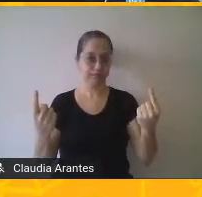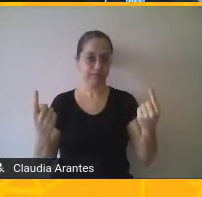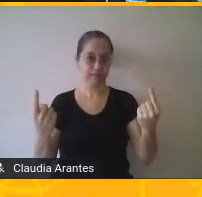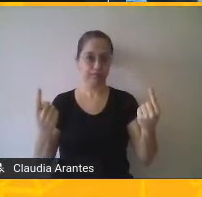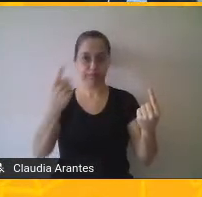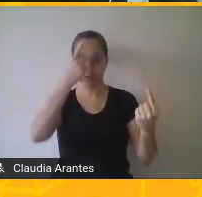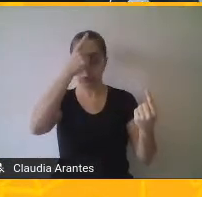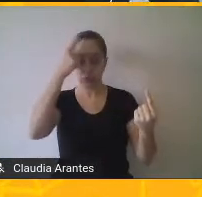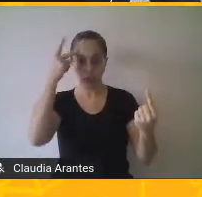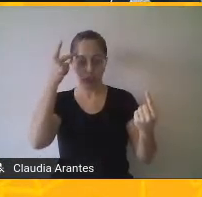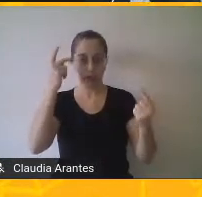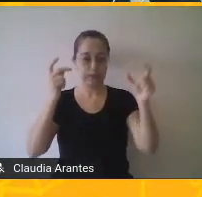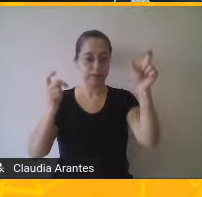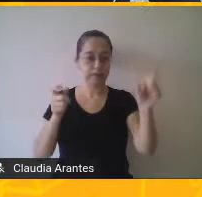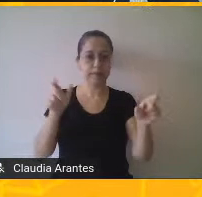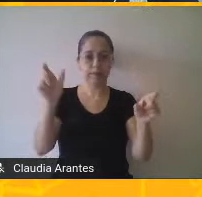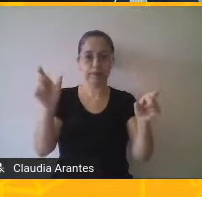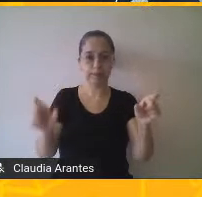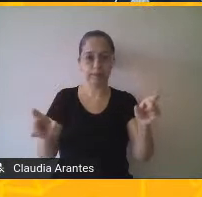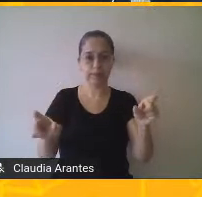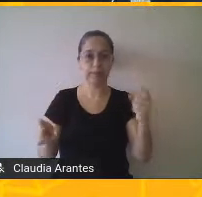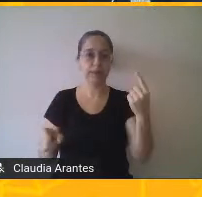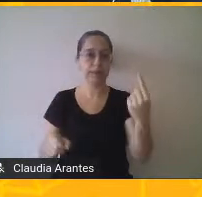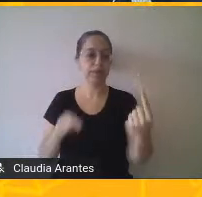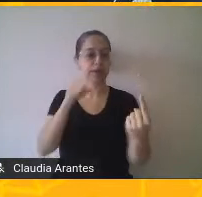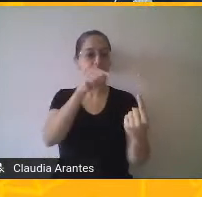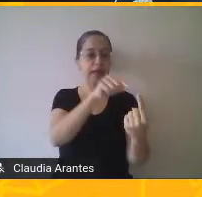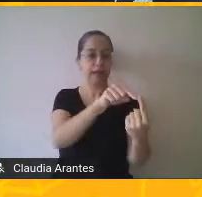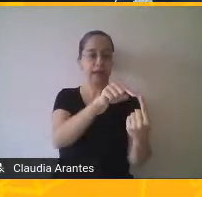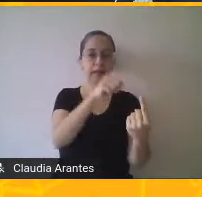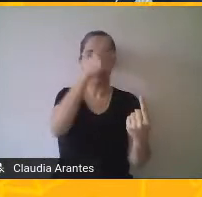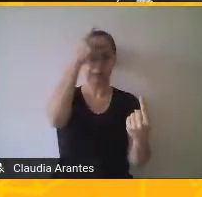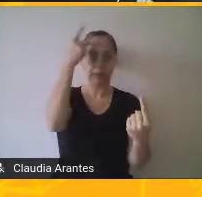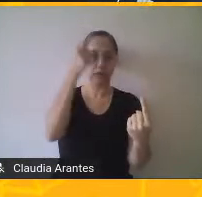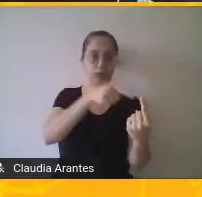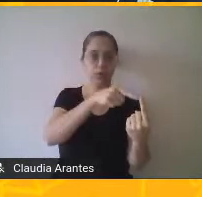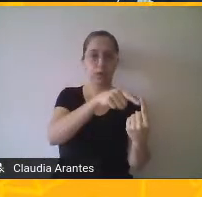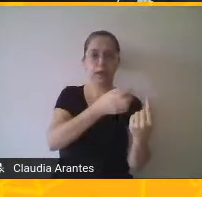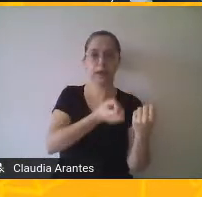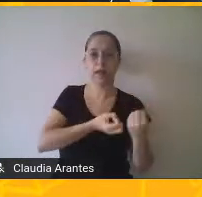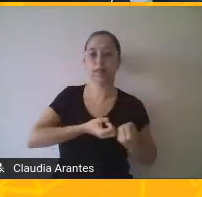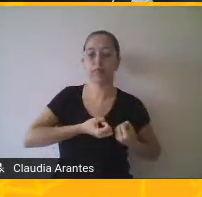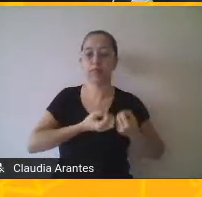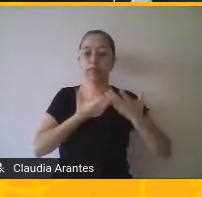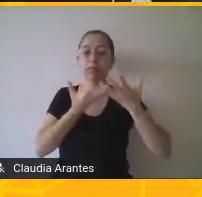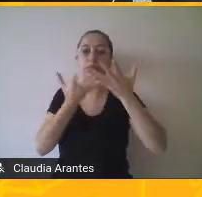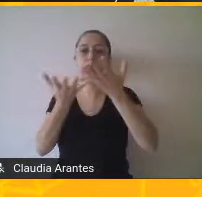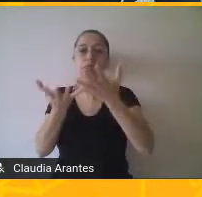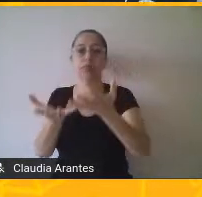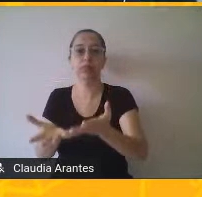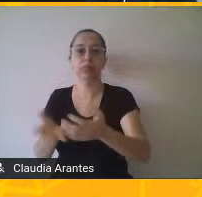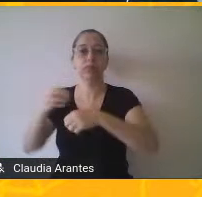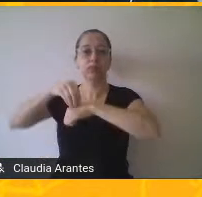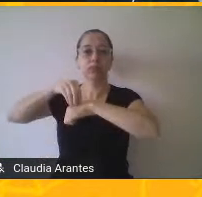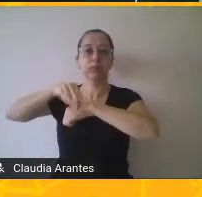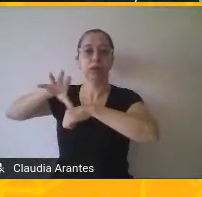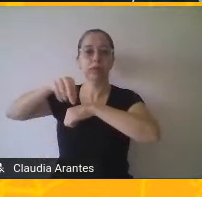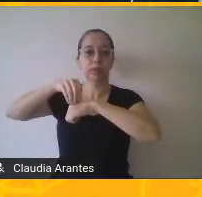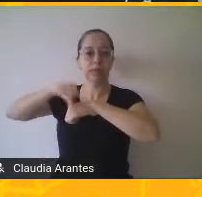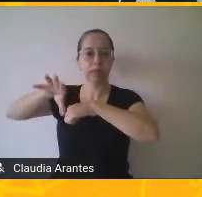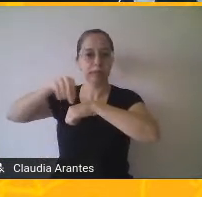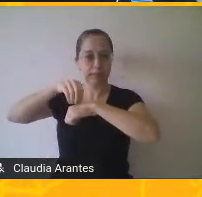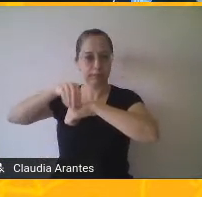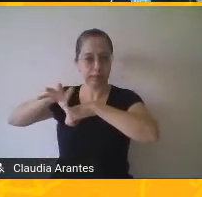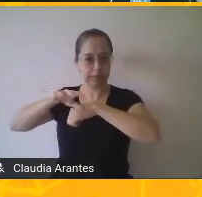alguém, a gente chama de emissor. Ele é o principal. E esse emissor usa o